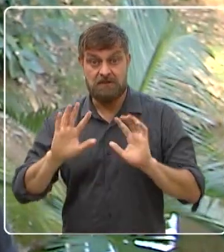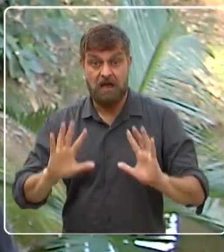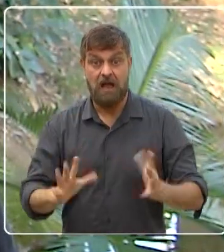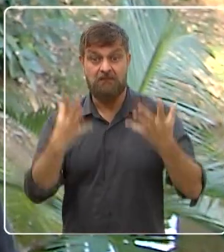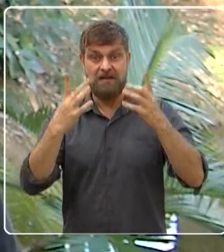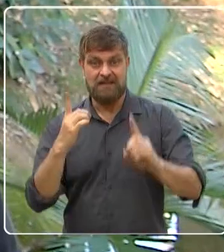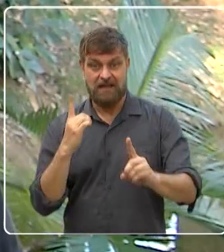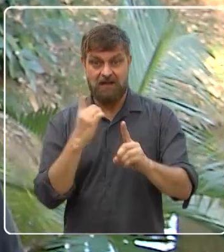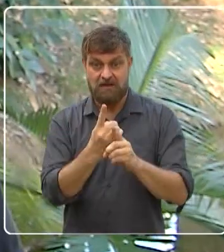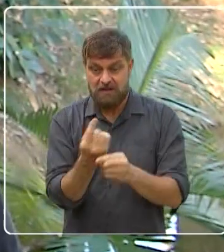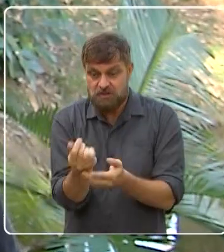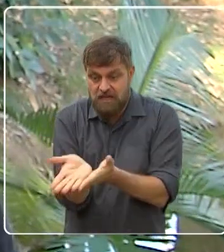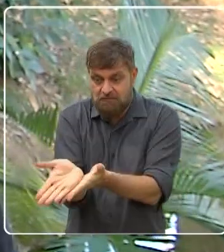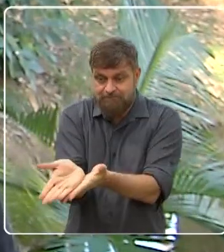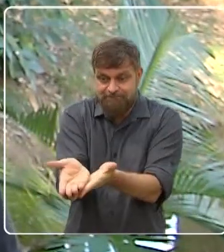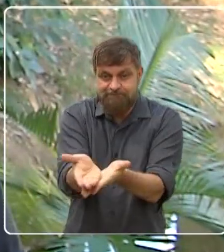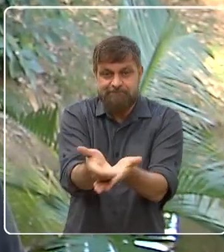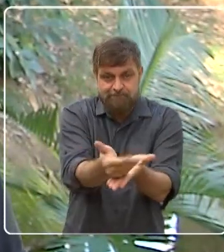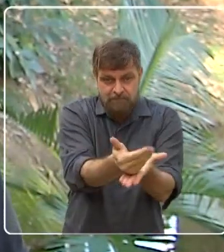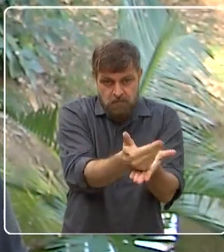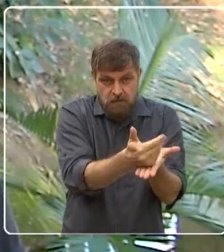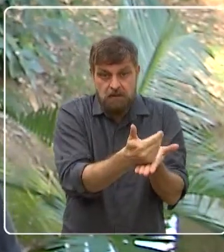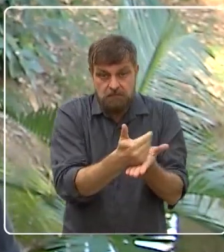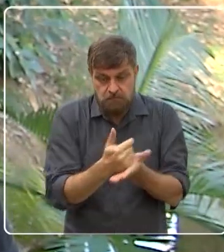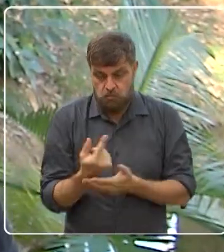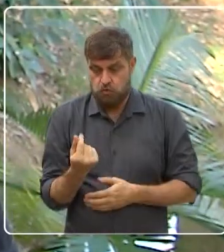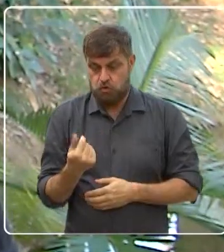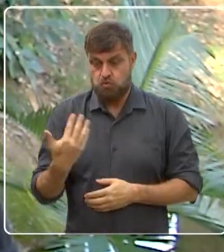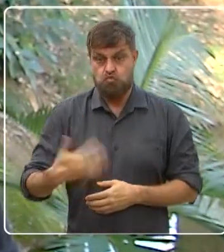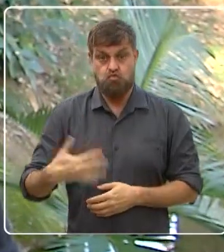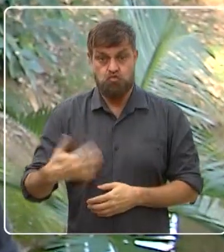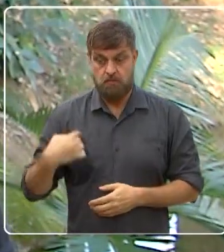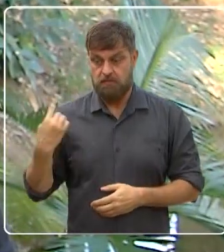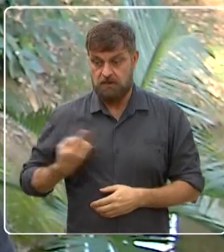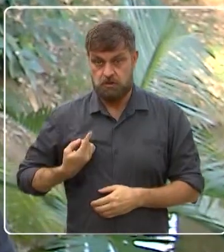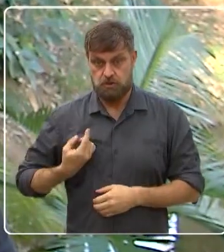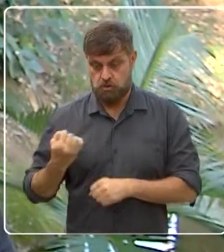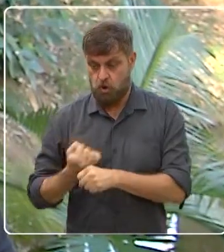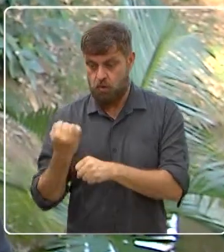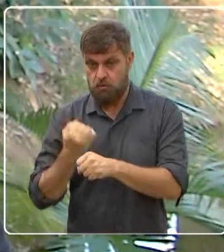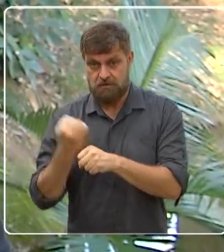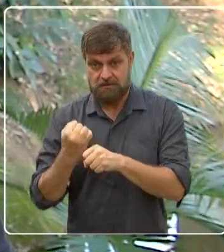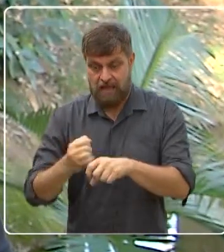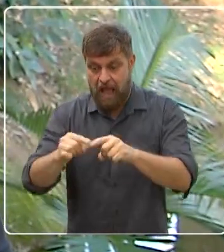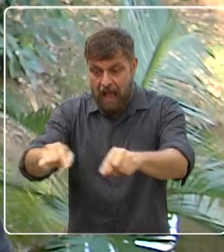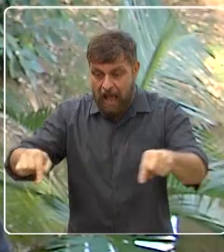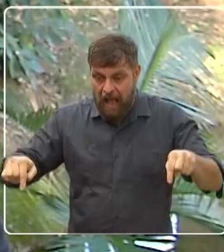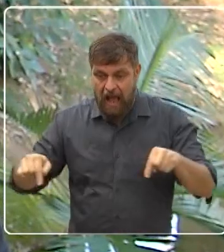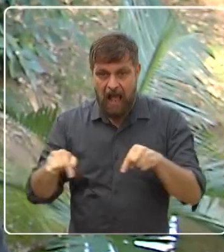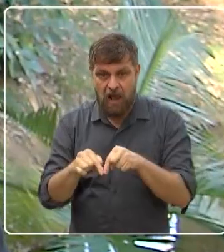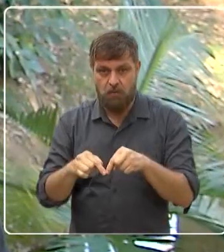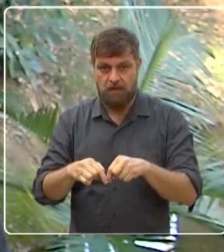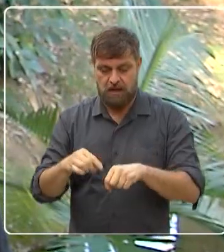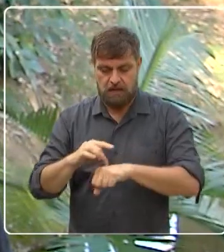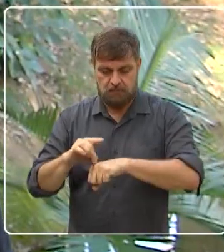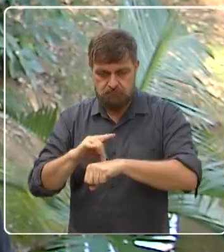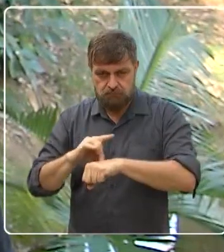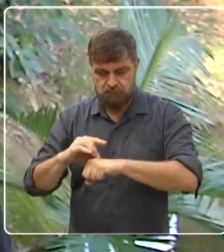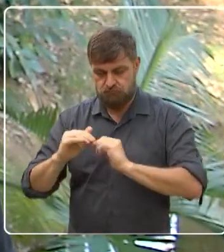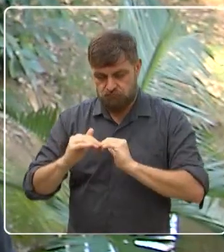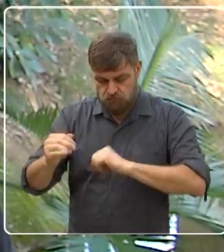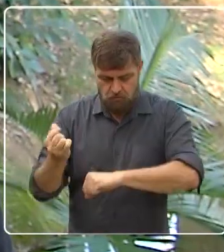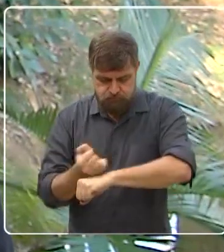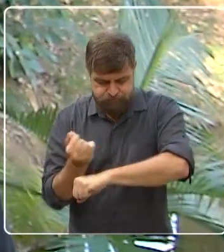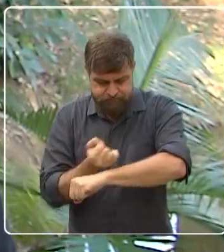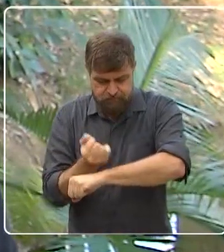lá também pra arrecadar fundos pra reestruturar o prédio e aquela quadra, né? Calçada, tudo isso aí